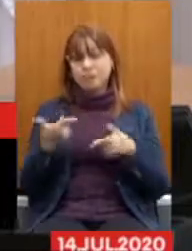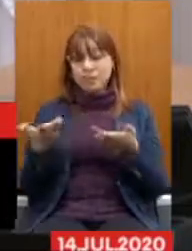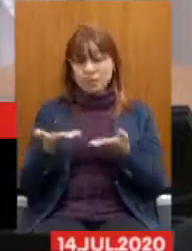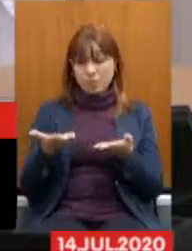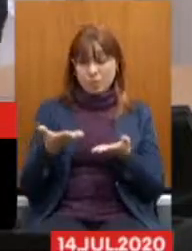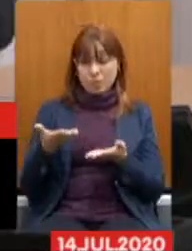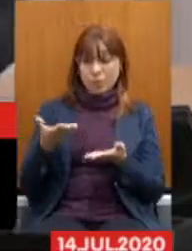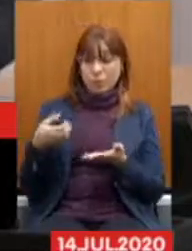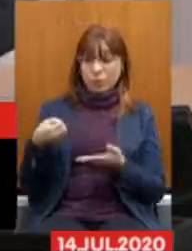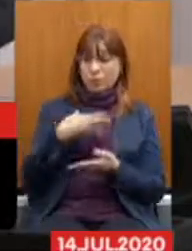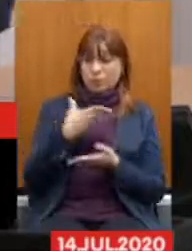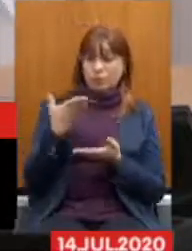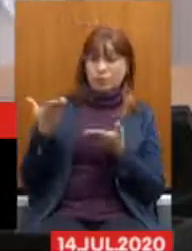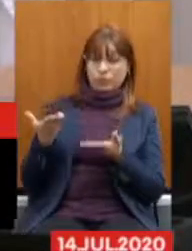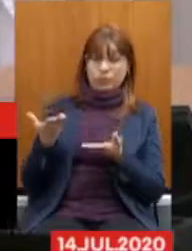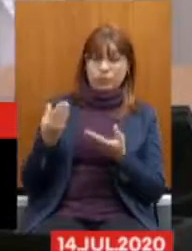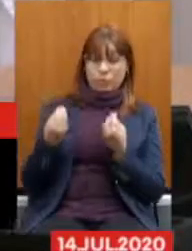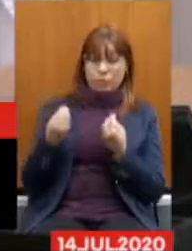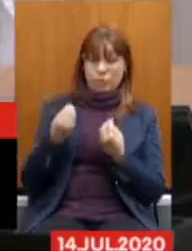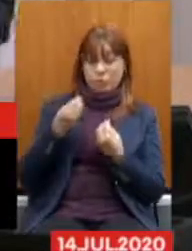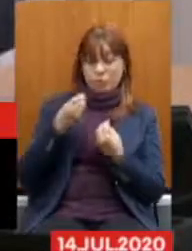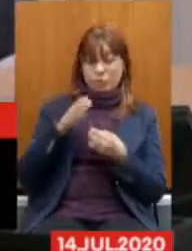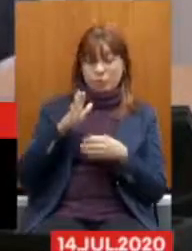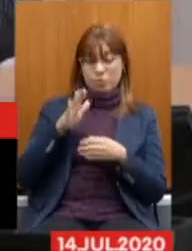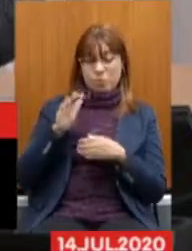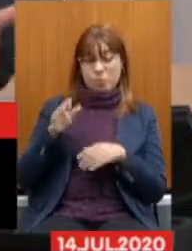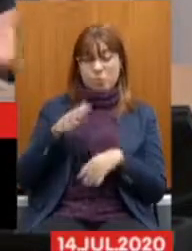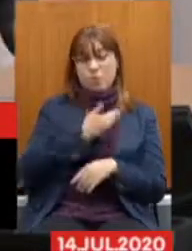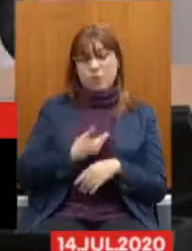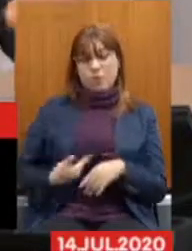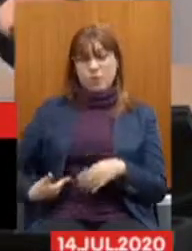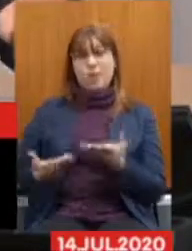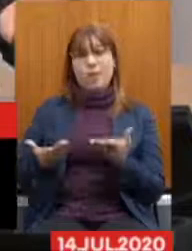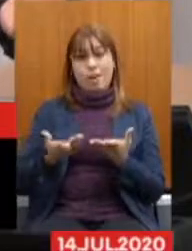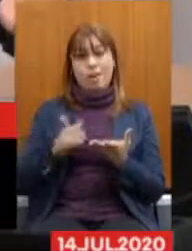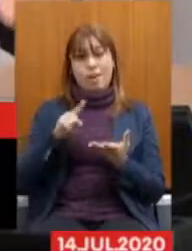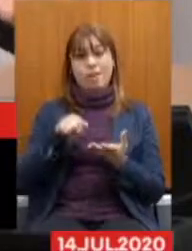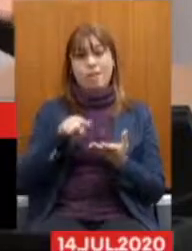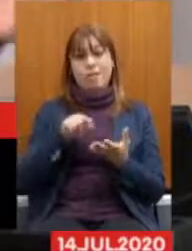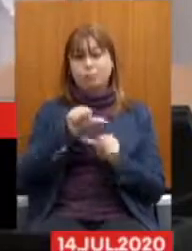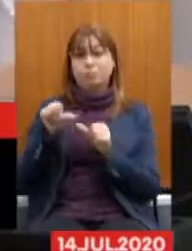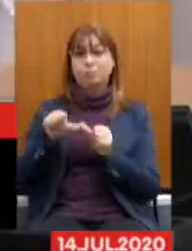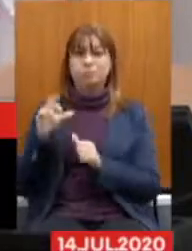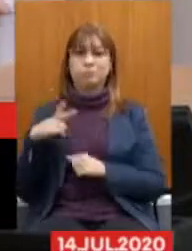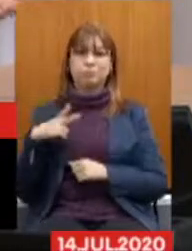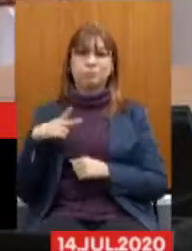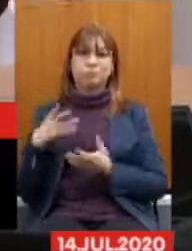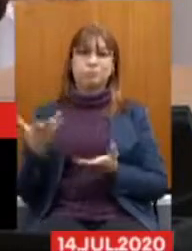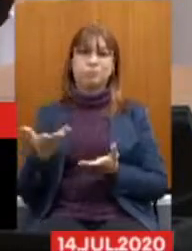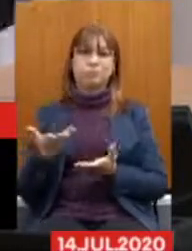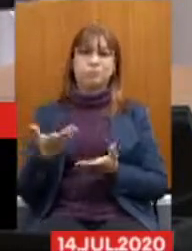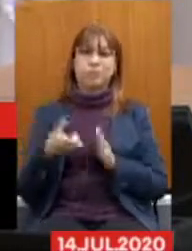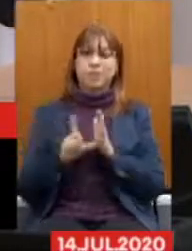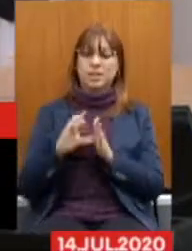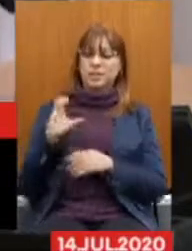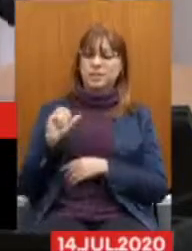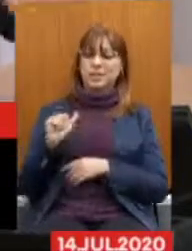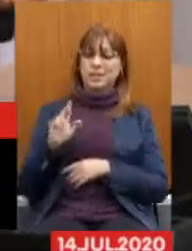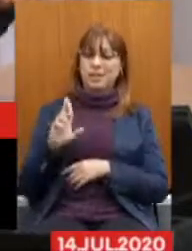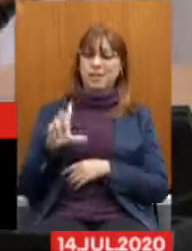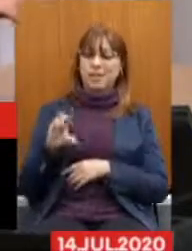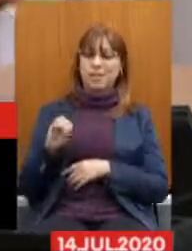transformar o serviço público na iniciativa privada, e a diferença é enorme. o Carlinhos, que me antecedeu aqui,